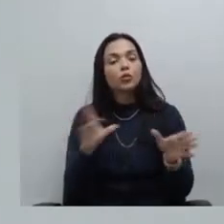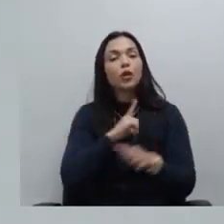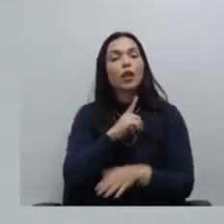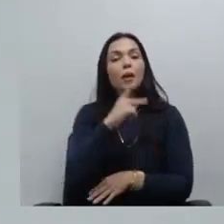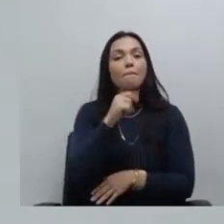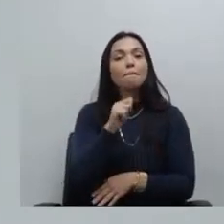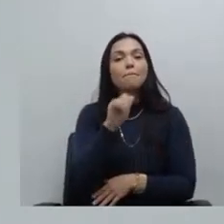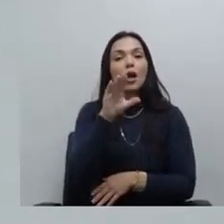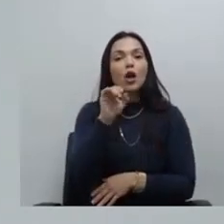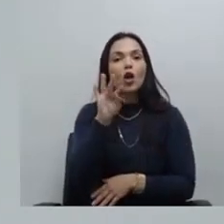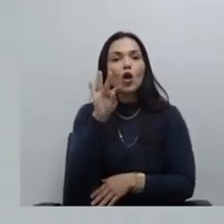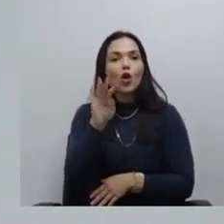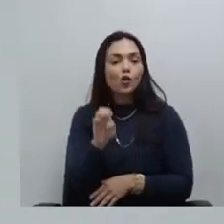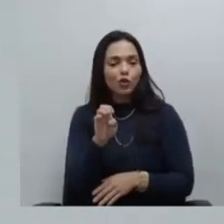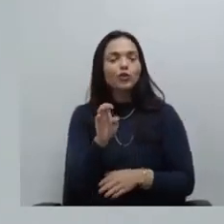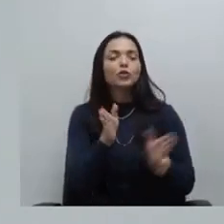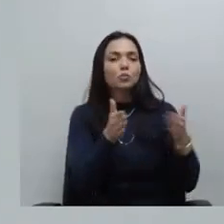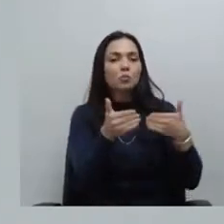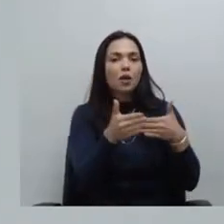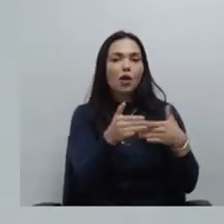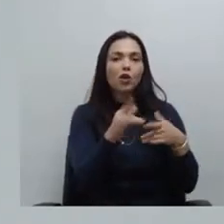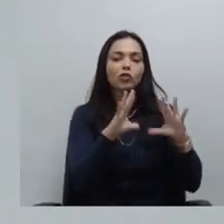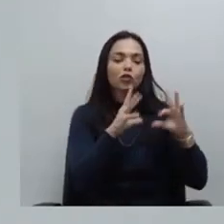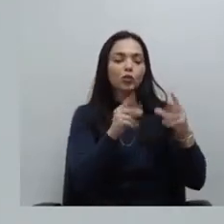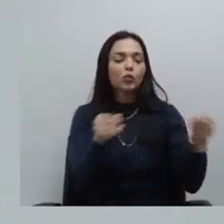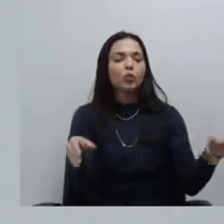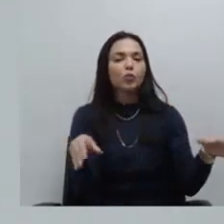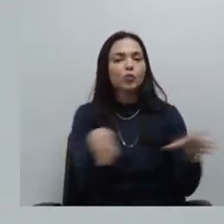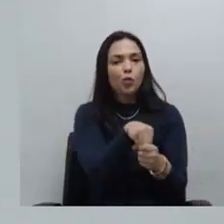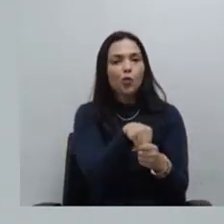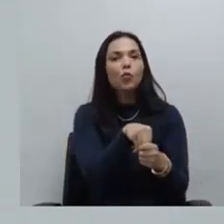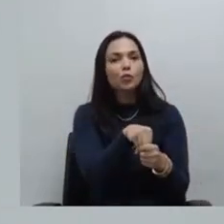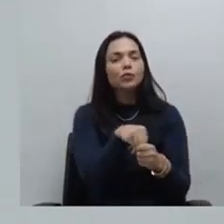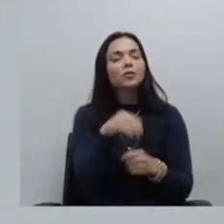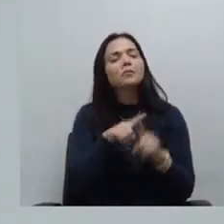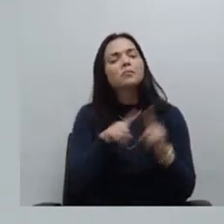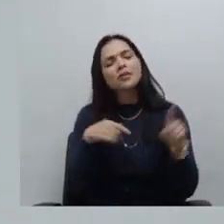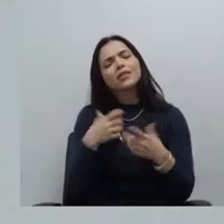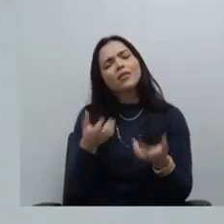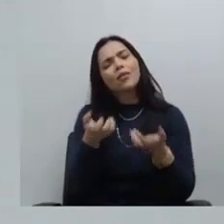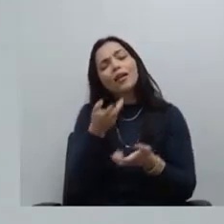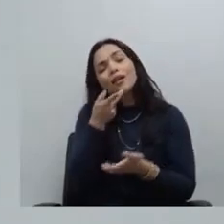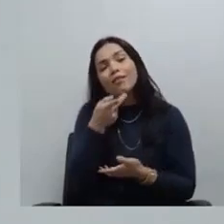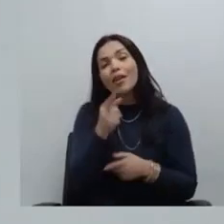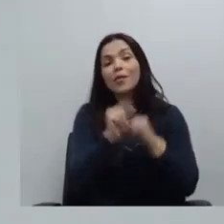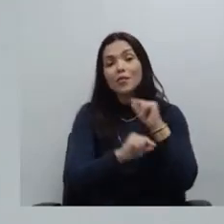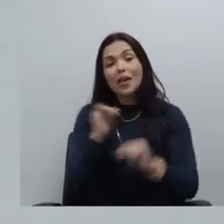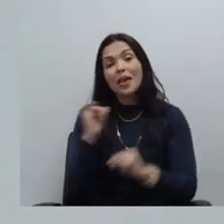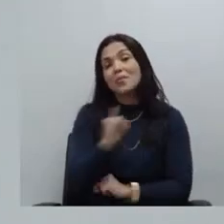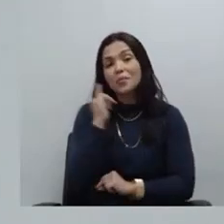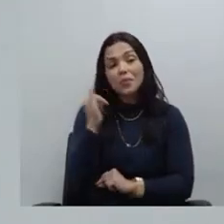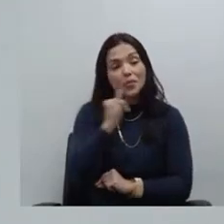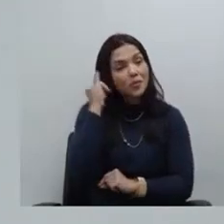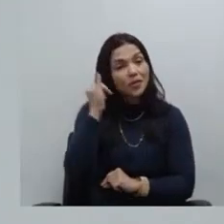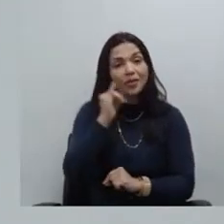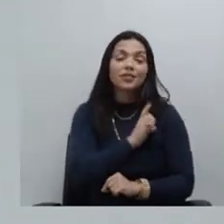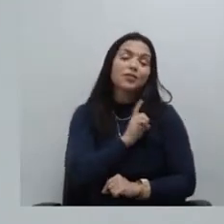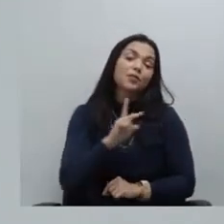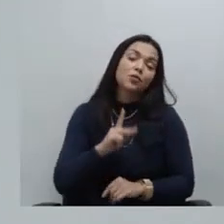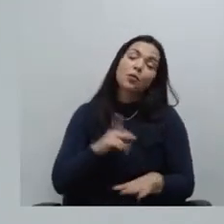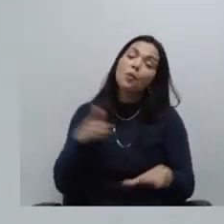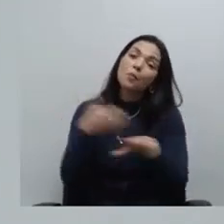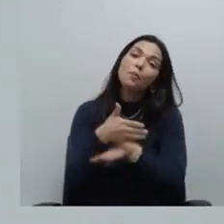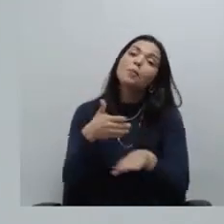associadas todas as informações estão nos nossos meios de comunicação mas eu queria ressaltar a importância de participação dos defensores e defensoras públicas